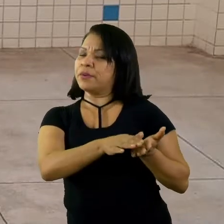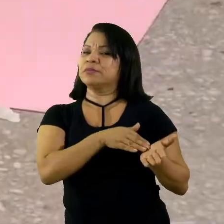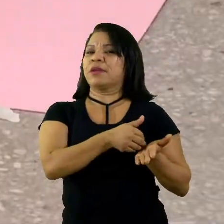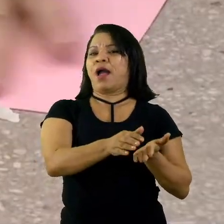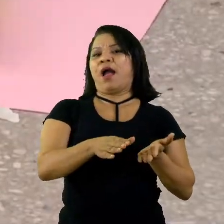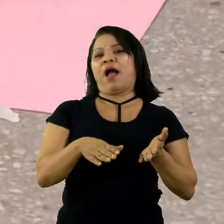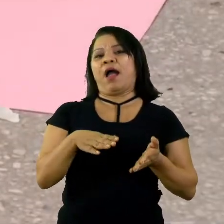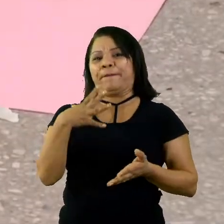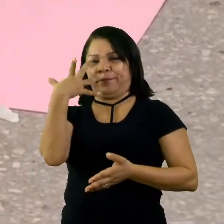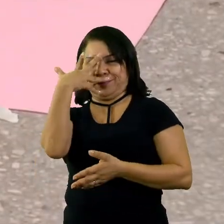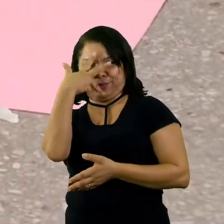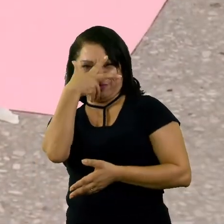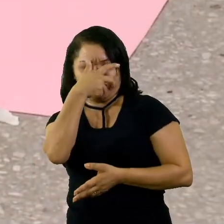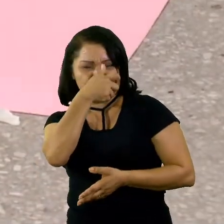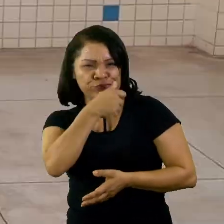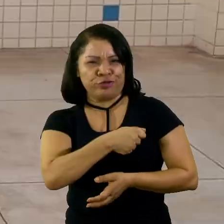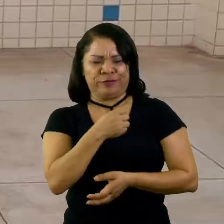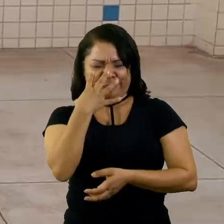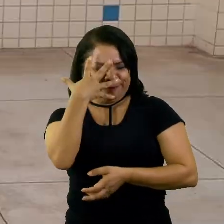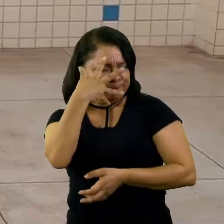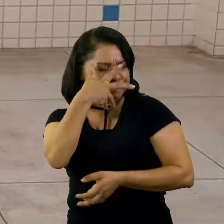Bem bonito mesmo.